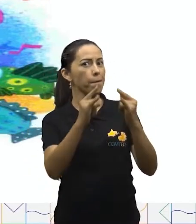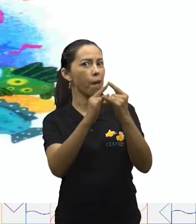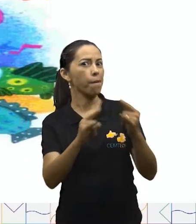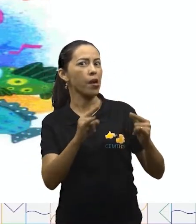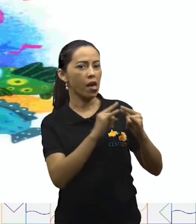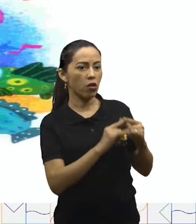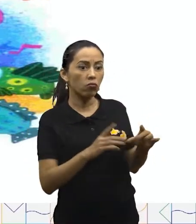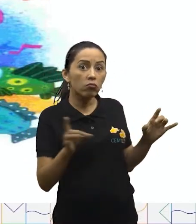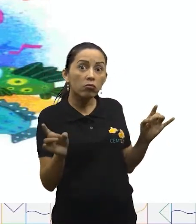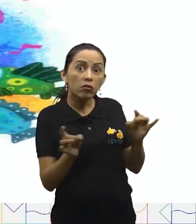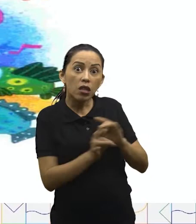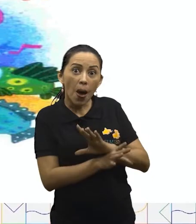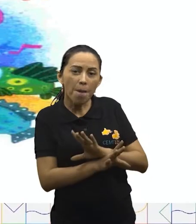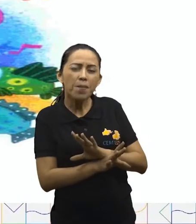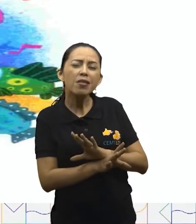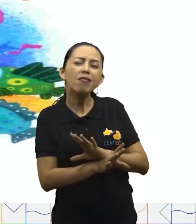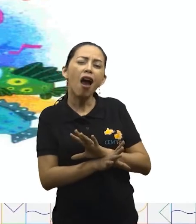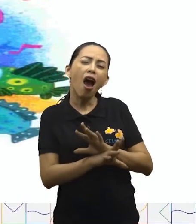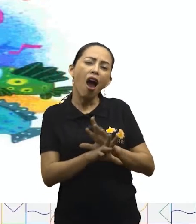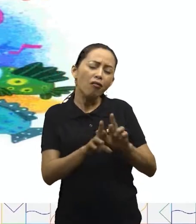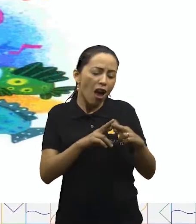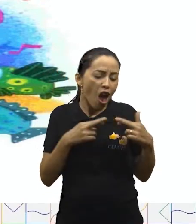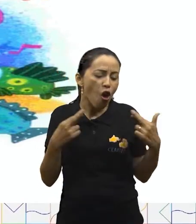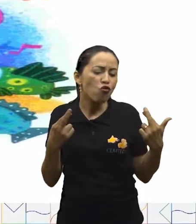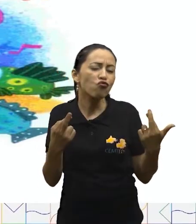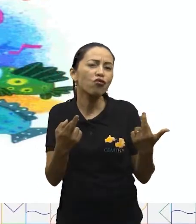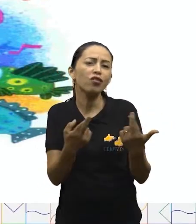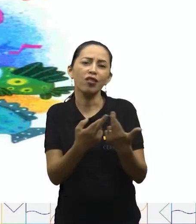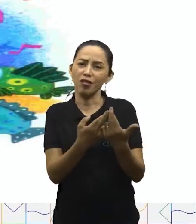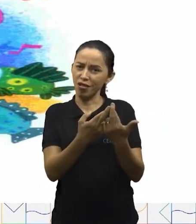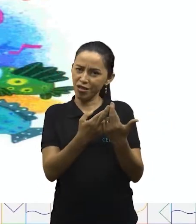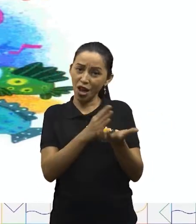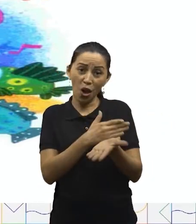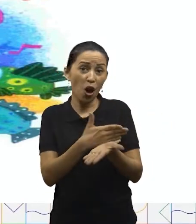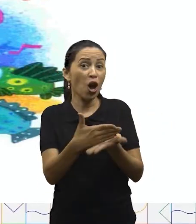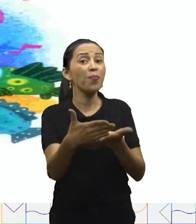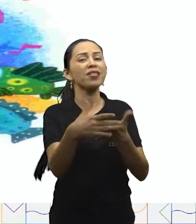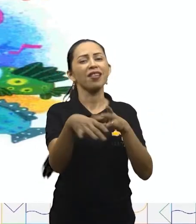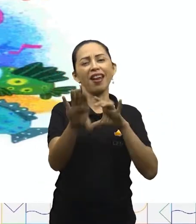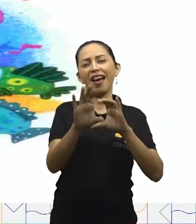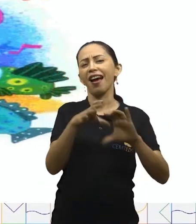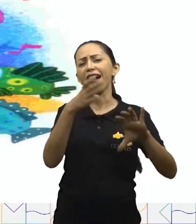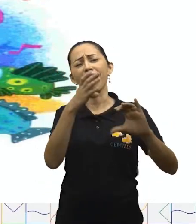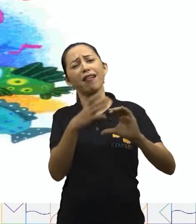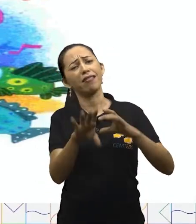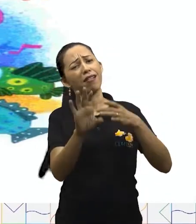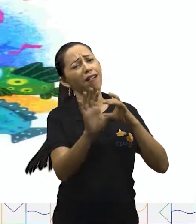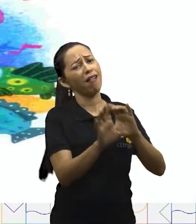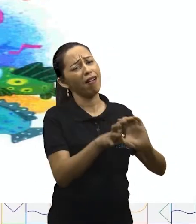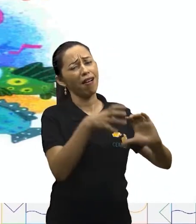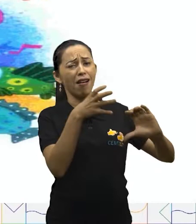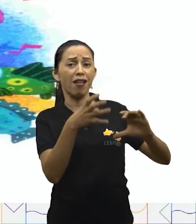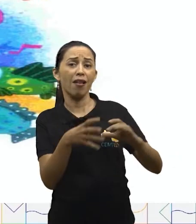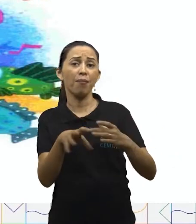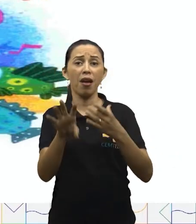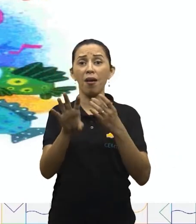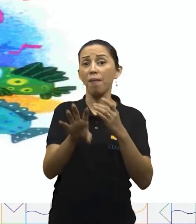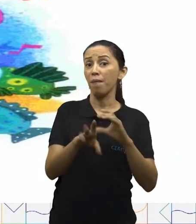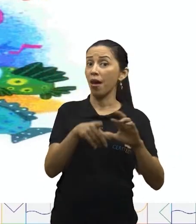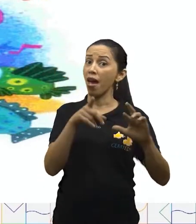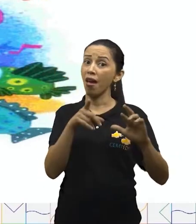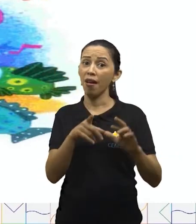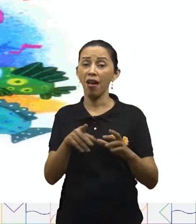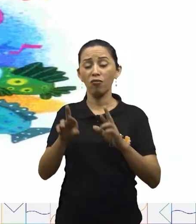pronto, juntaram-se e começaram a cantar. Roda, roda, roda, pé, pé,